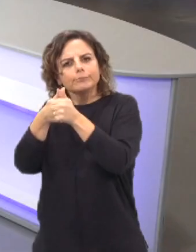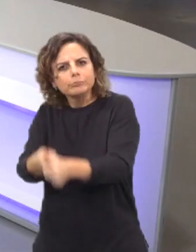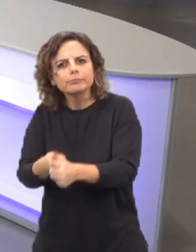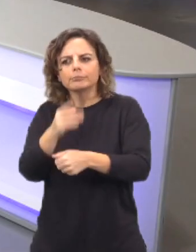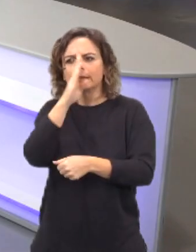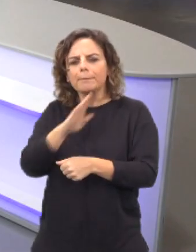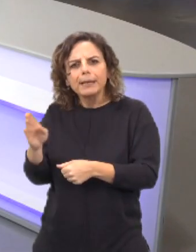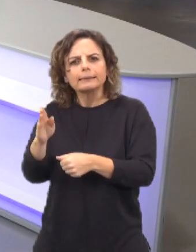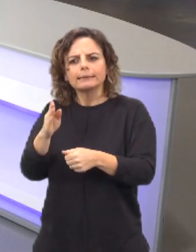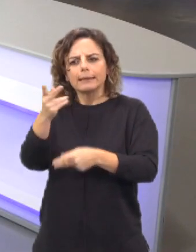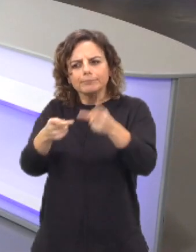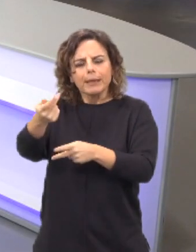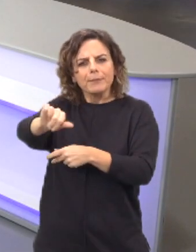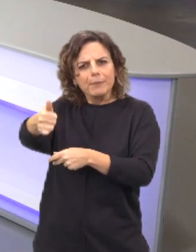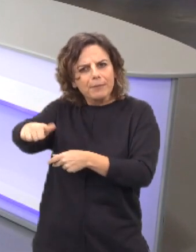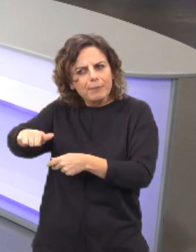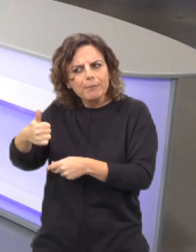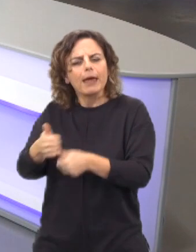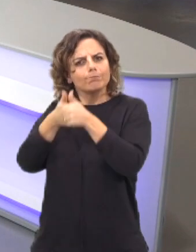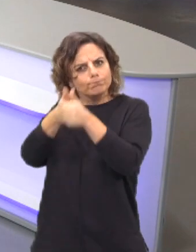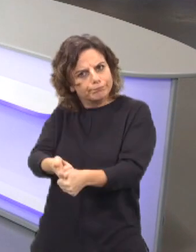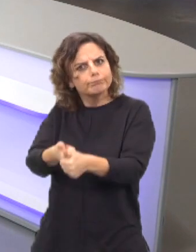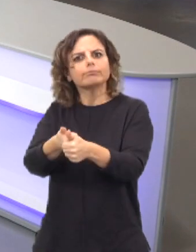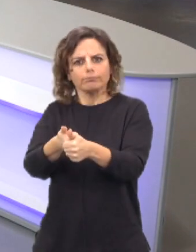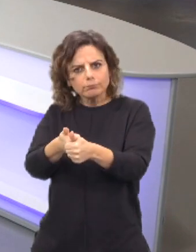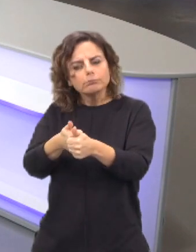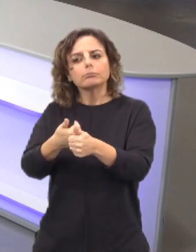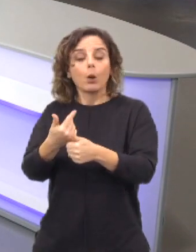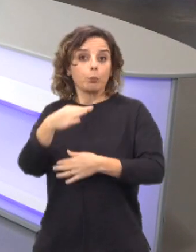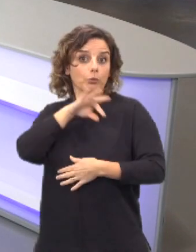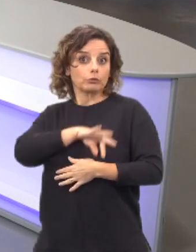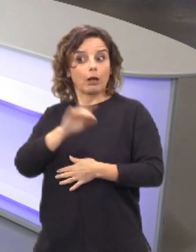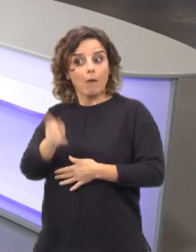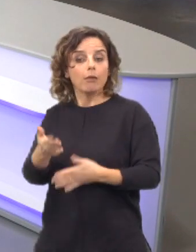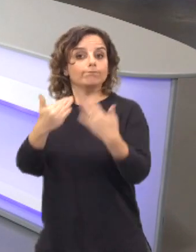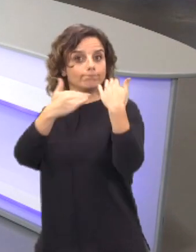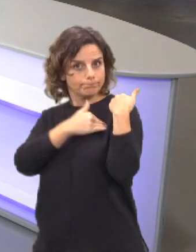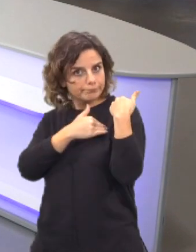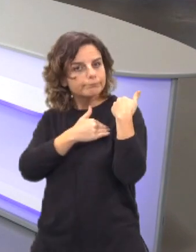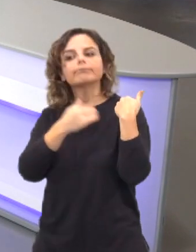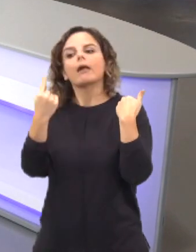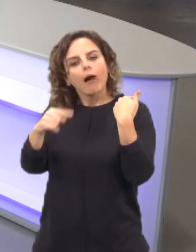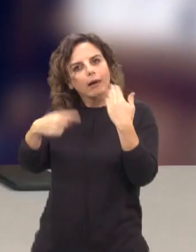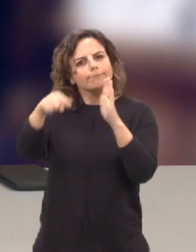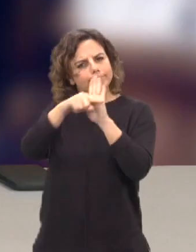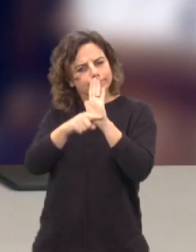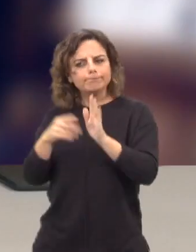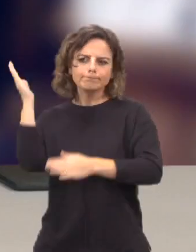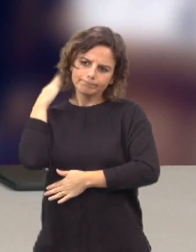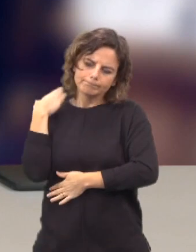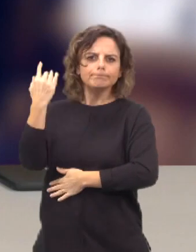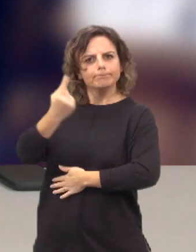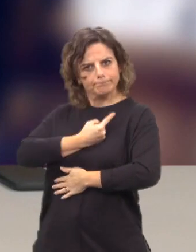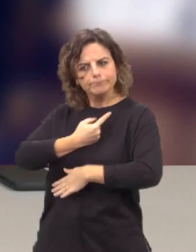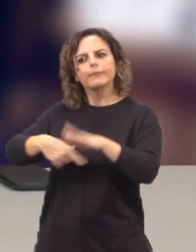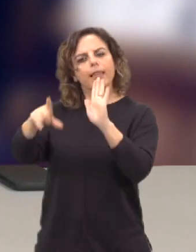prática de verificação que responsabiliza quem envolve profissionais que têm deveres, deveres próprios, que têm leis